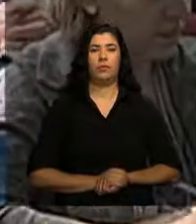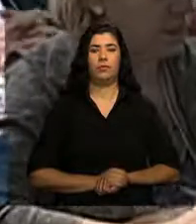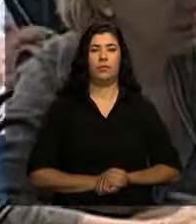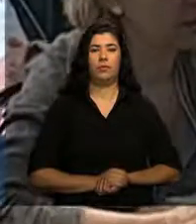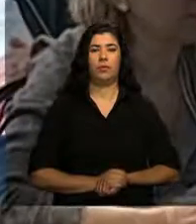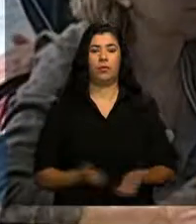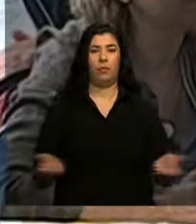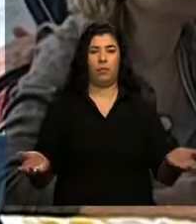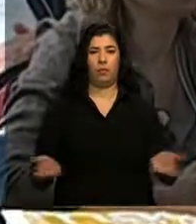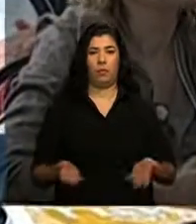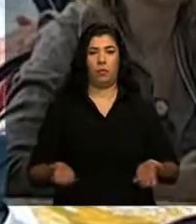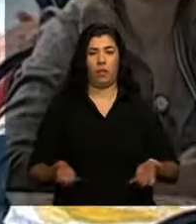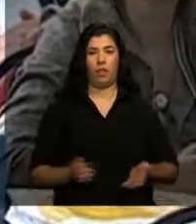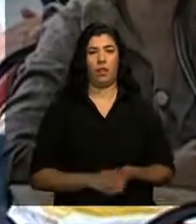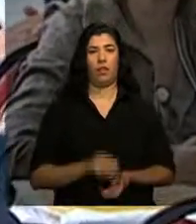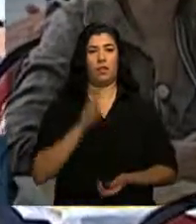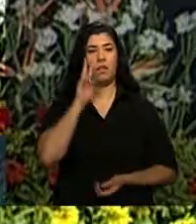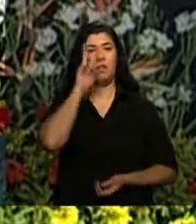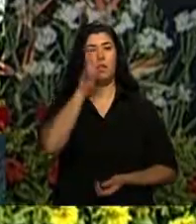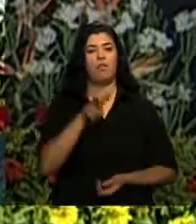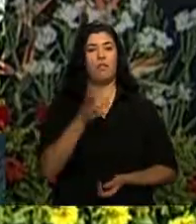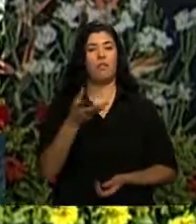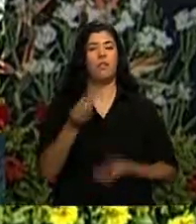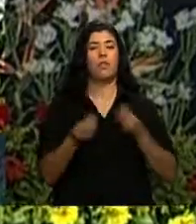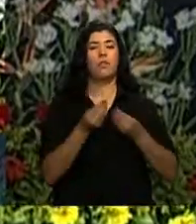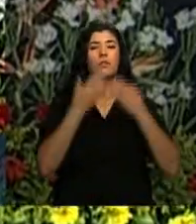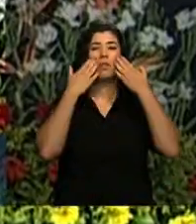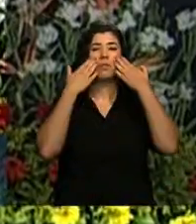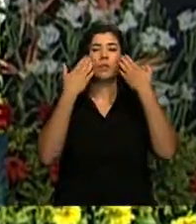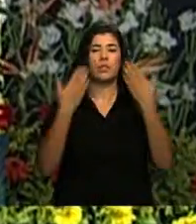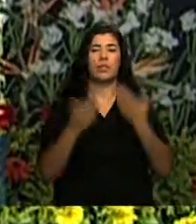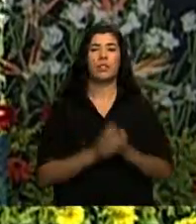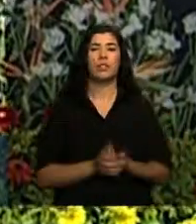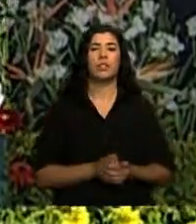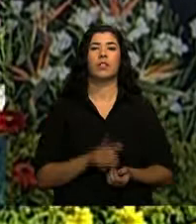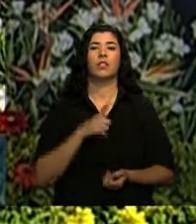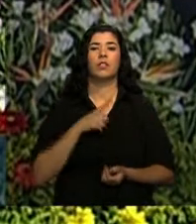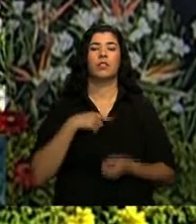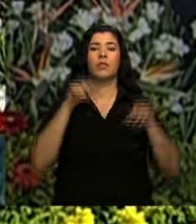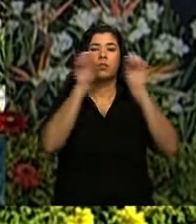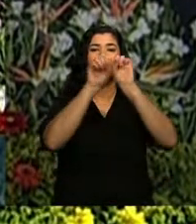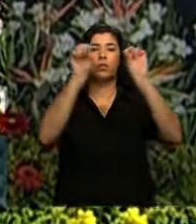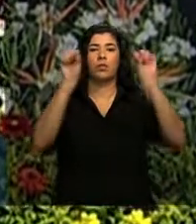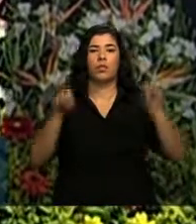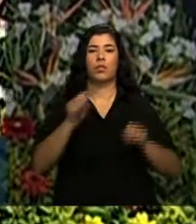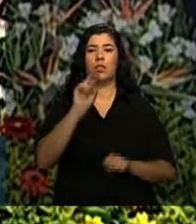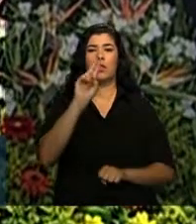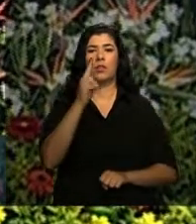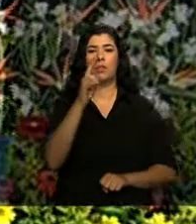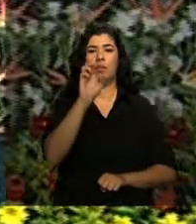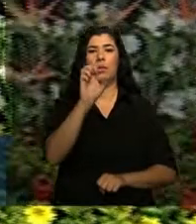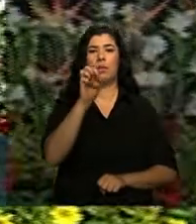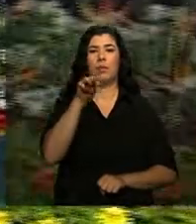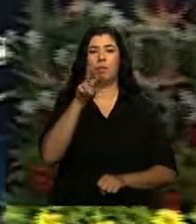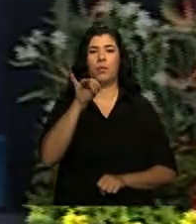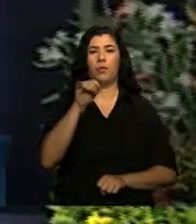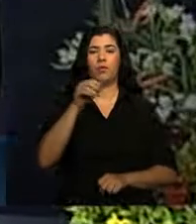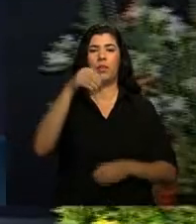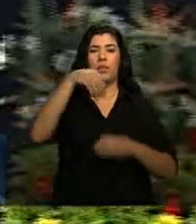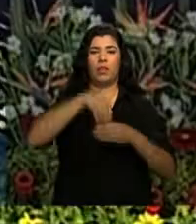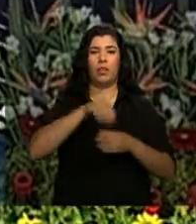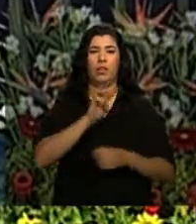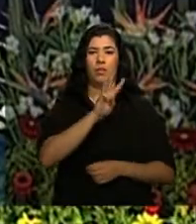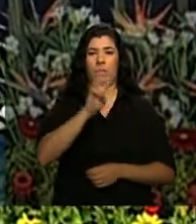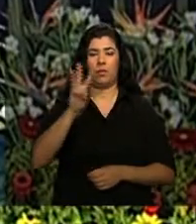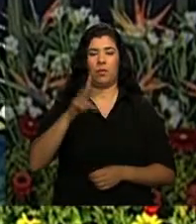Assistiremos agora a apresentação sobre o módulo Agência Transfuncional Sistema Emovida Web, que